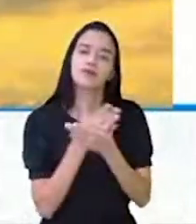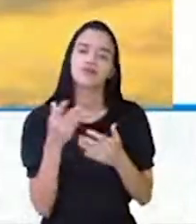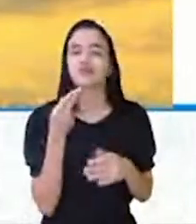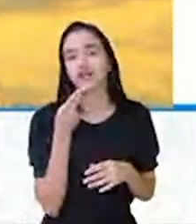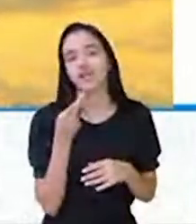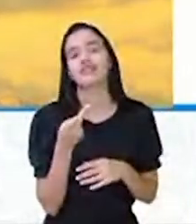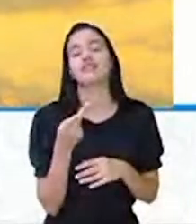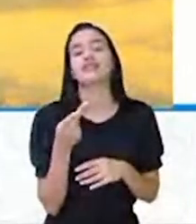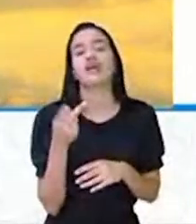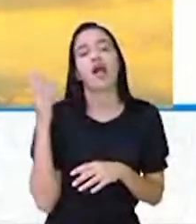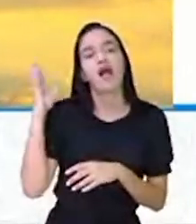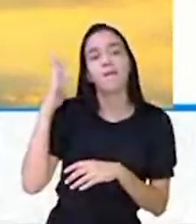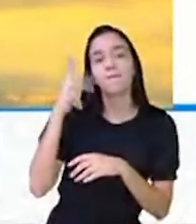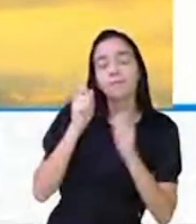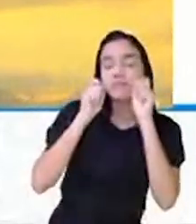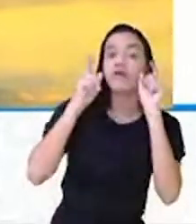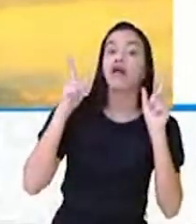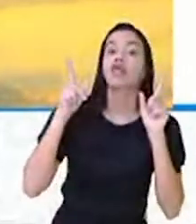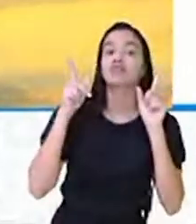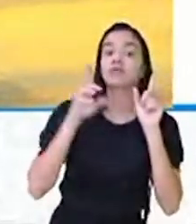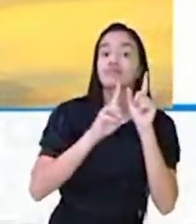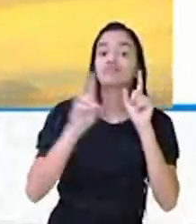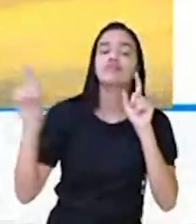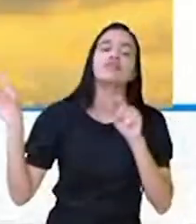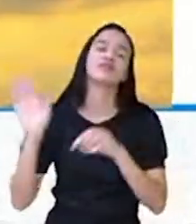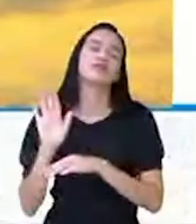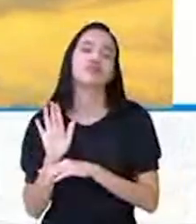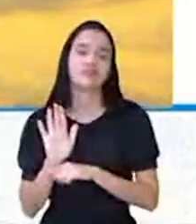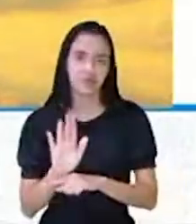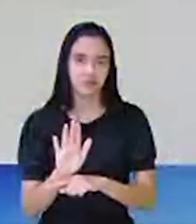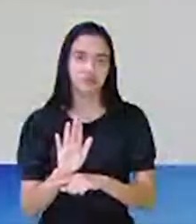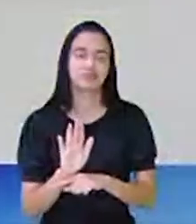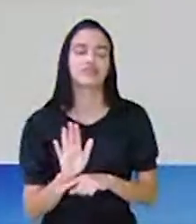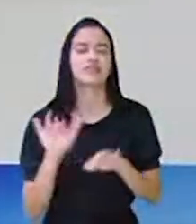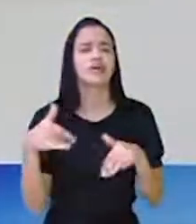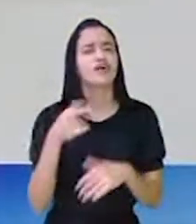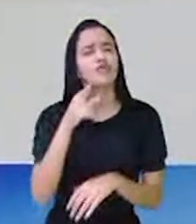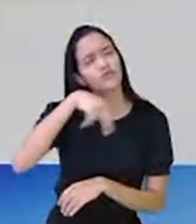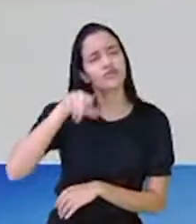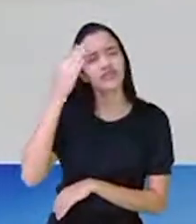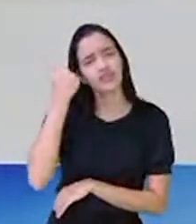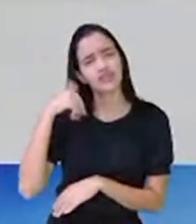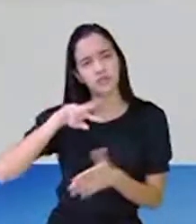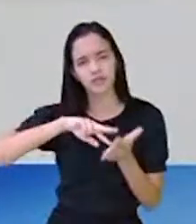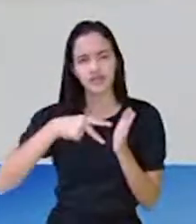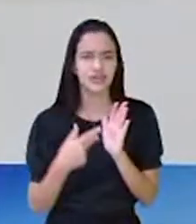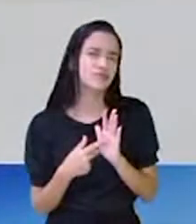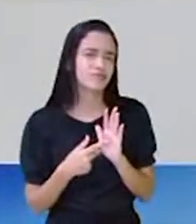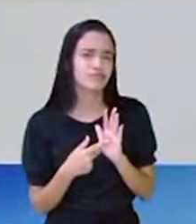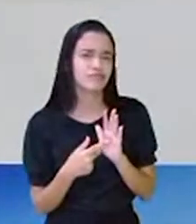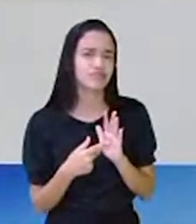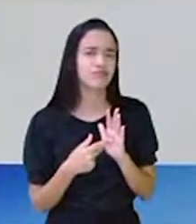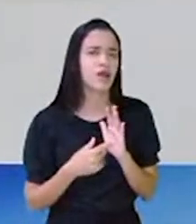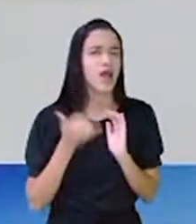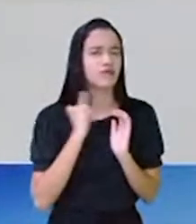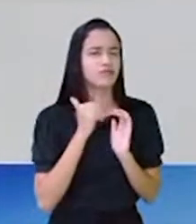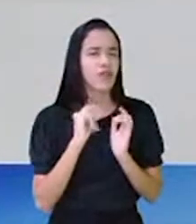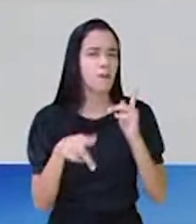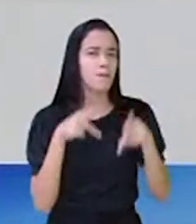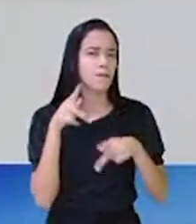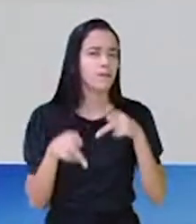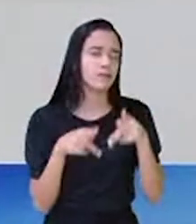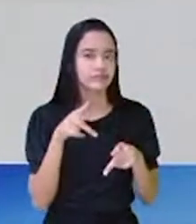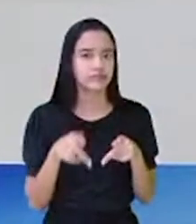disse, Deus ajuda quem cedo madruga. Será que você sabe o significa esse ditado popular?